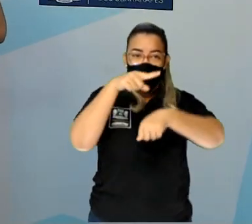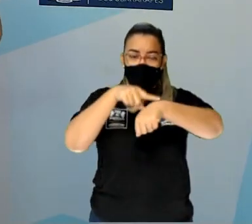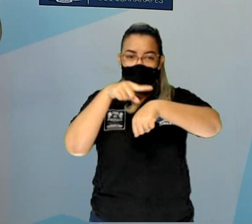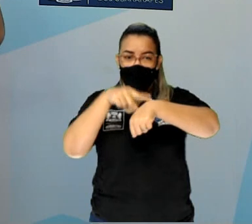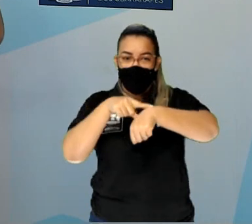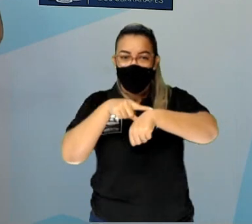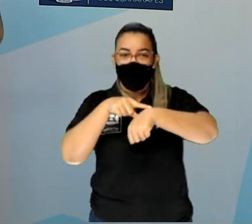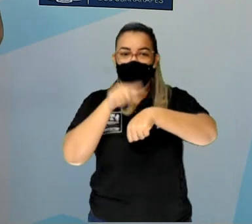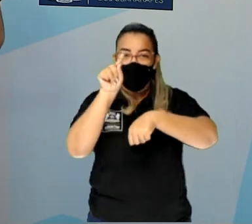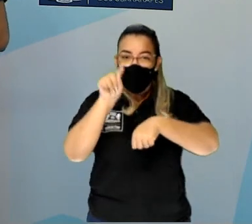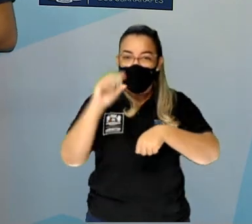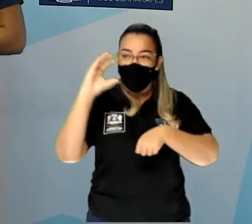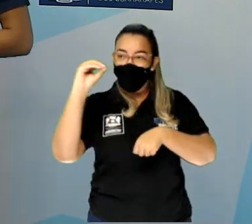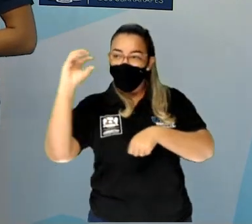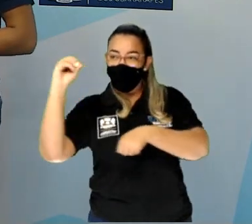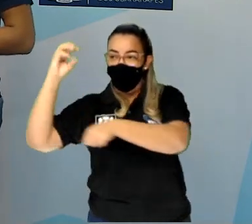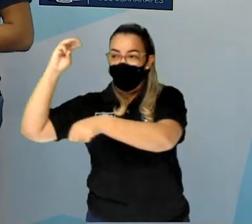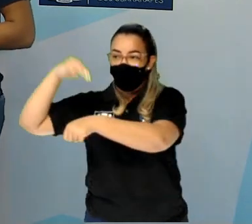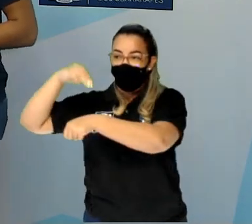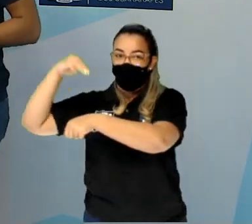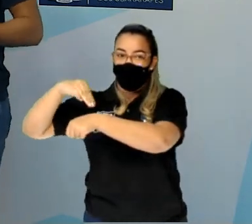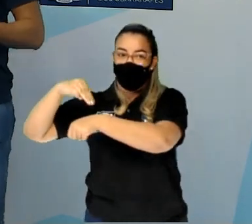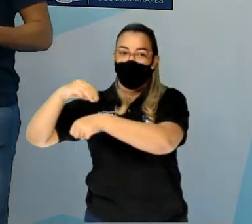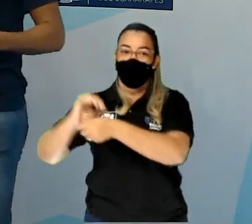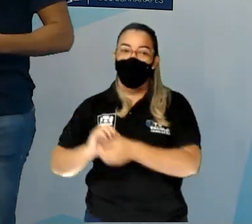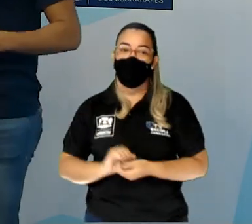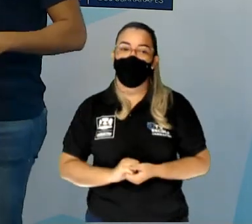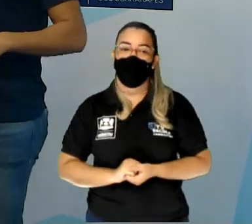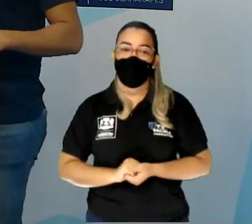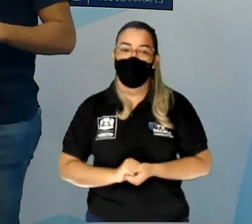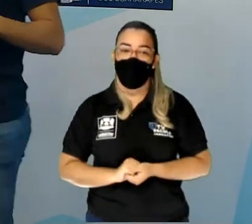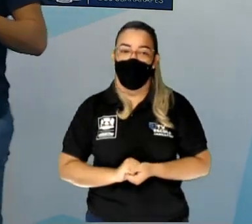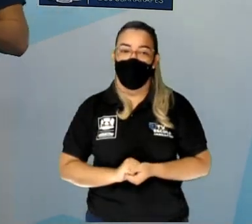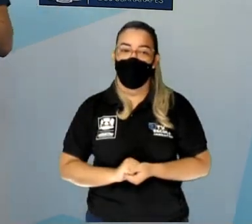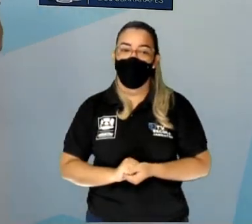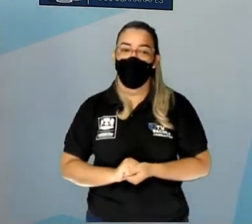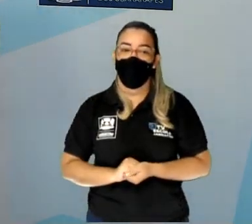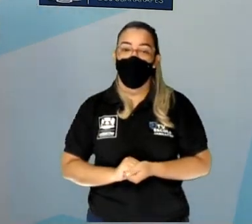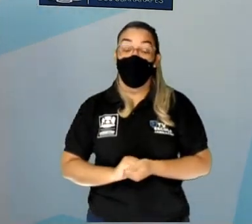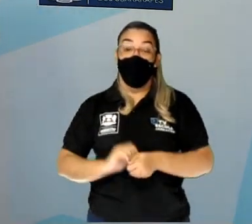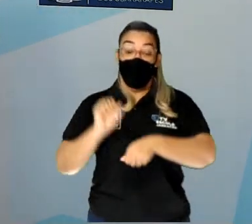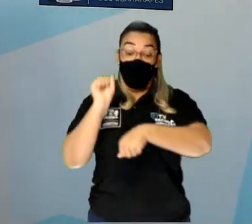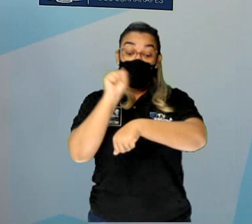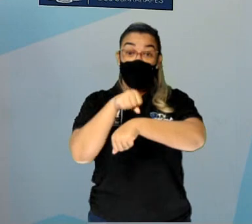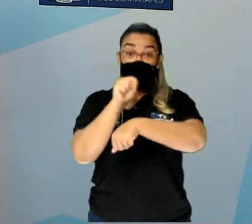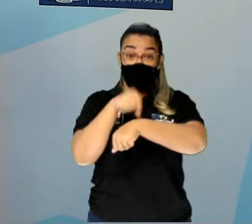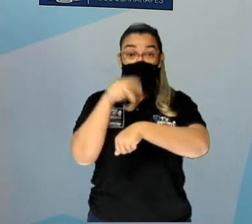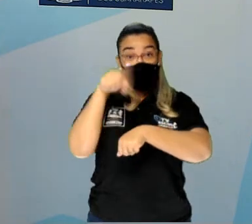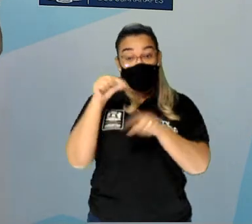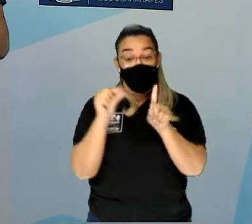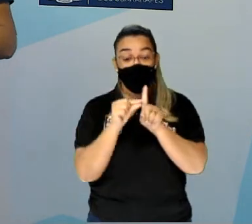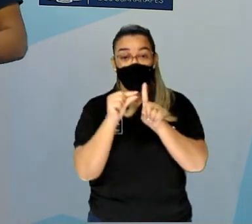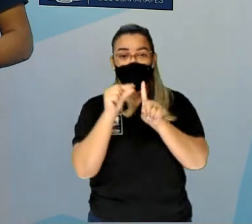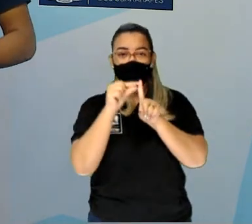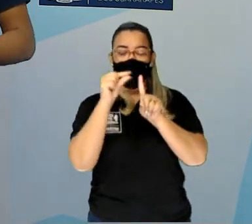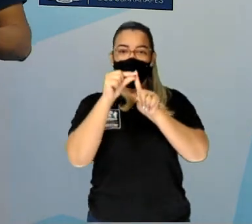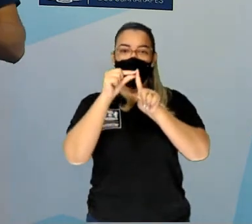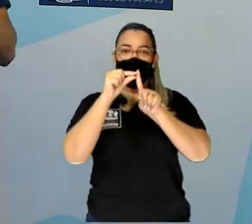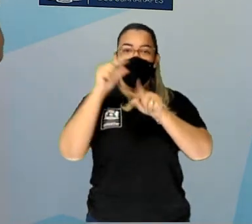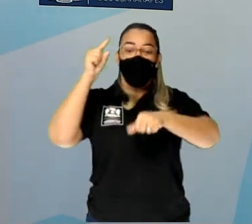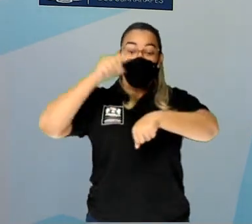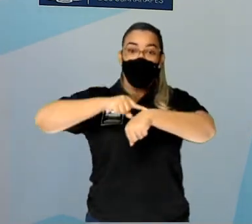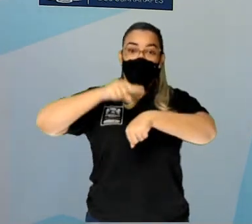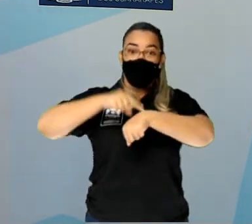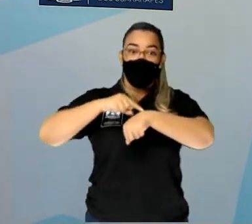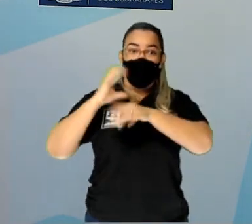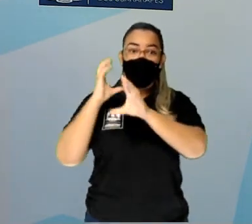temos os minutos. O segundo é a unidade fundamental de medida de tempo. E